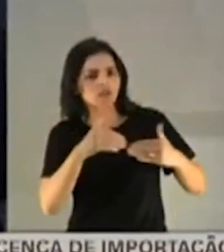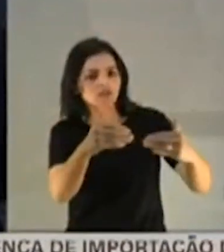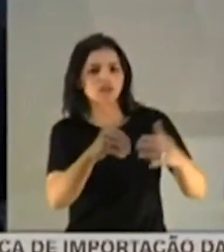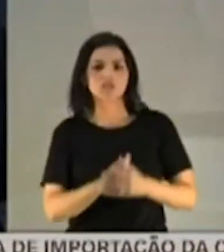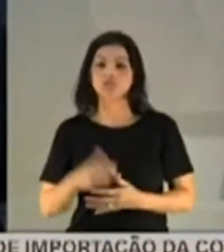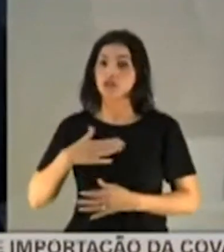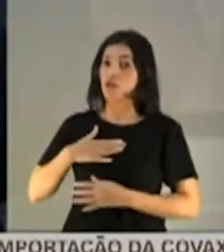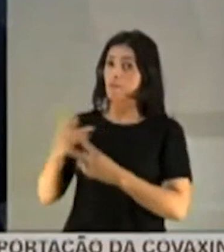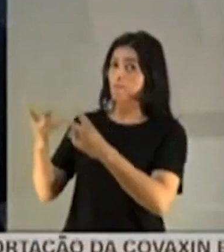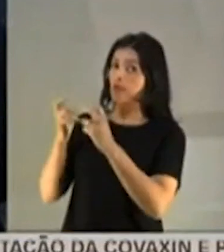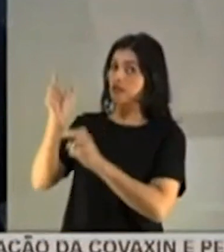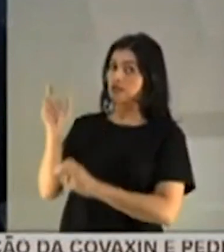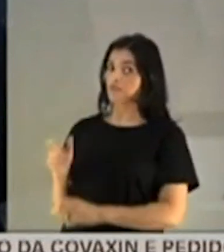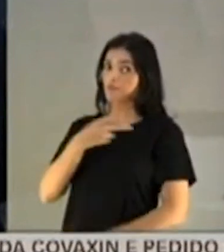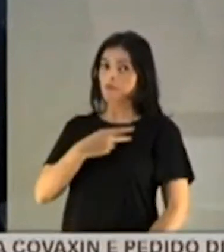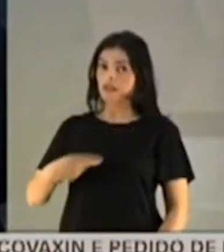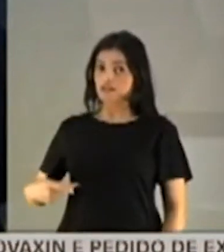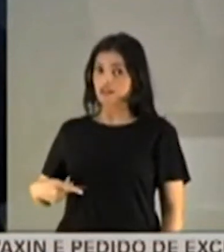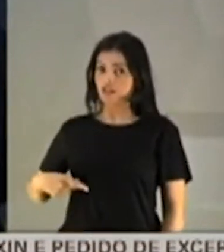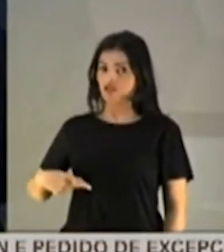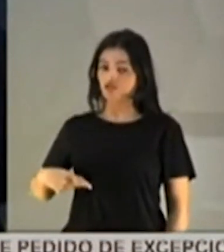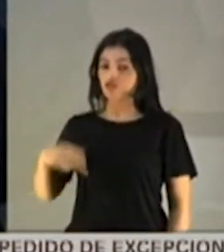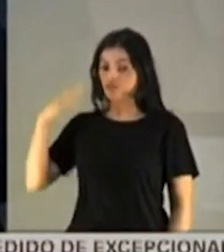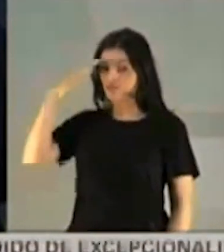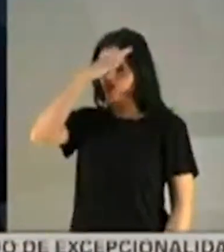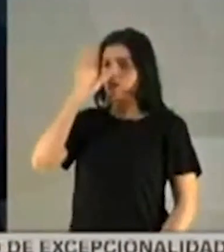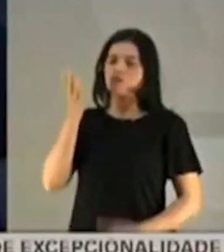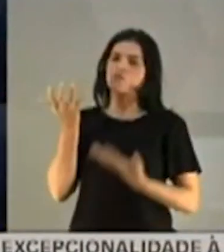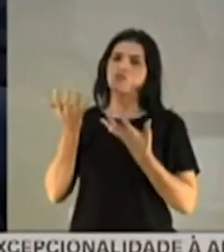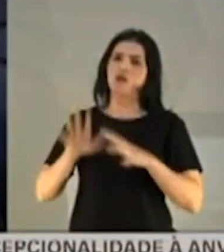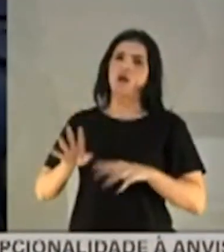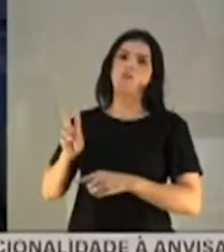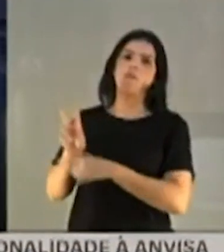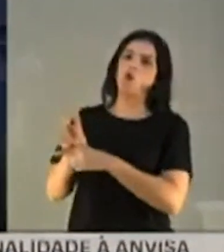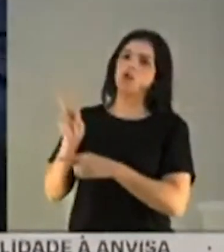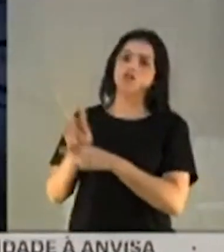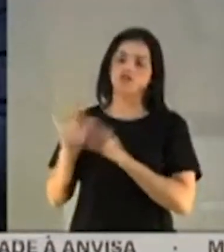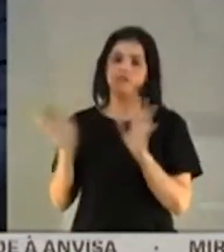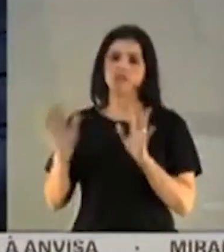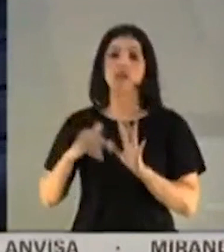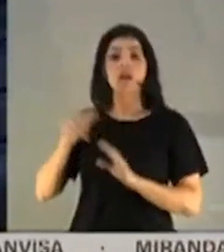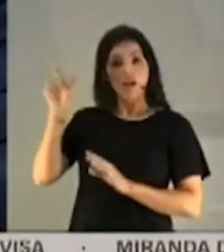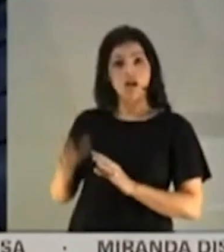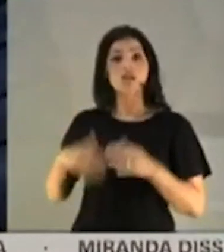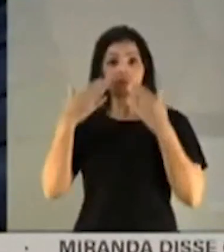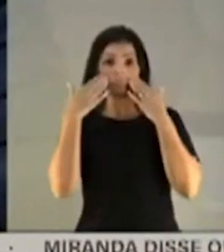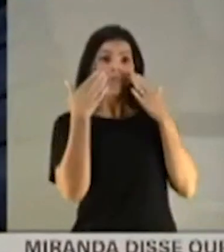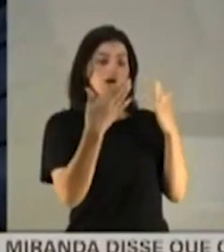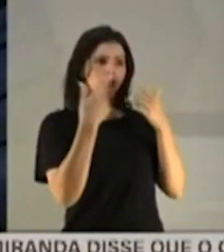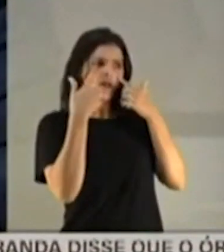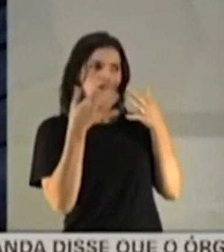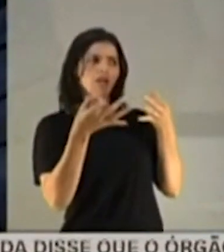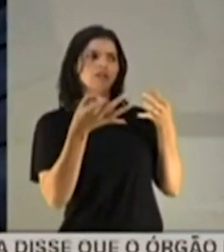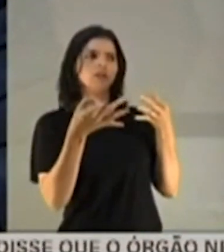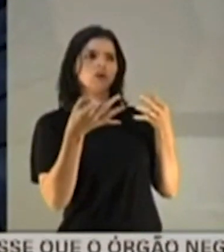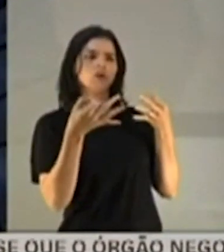O que eu percebi do Presidente, aqui sem querer proteger, ele demonstrou atenção no